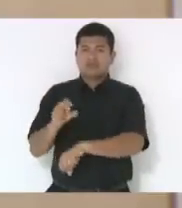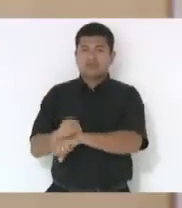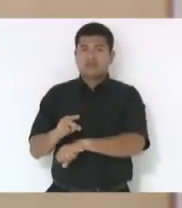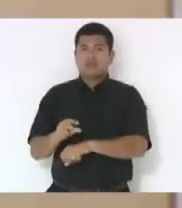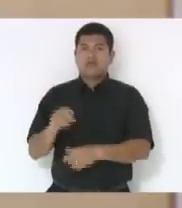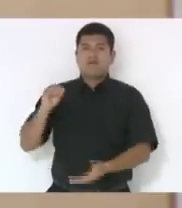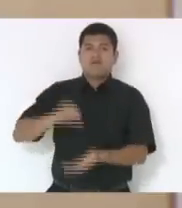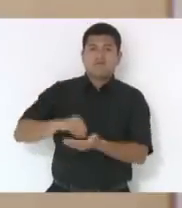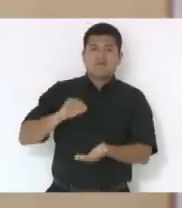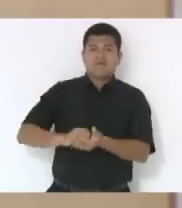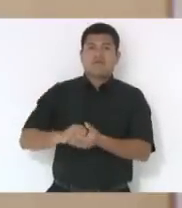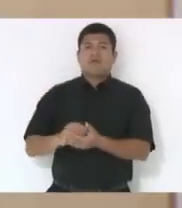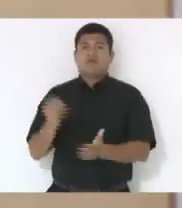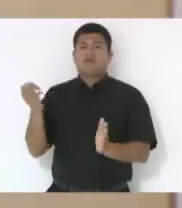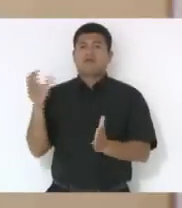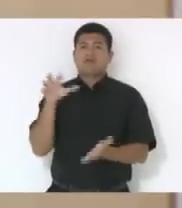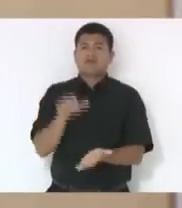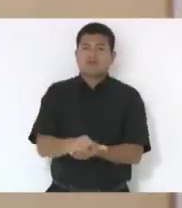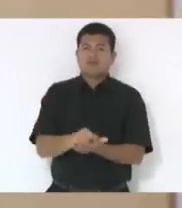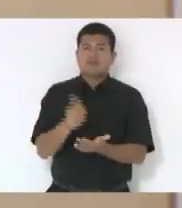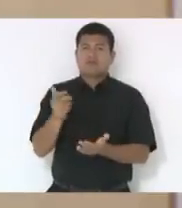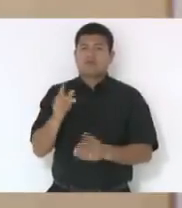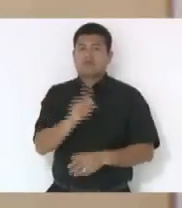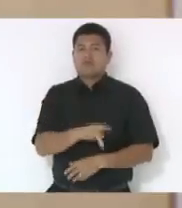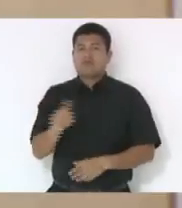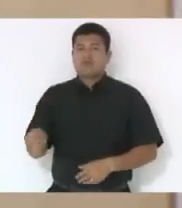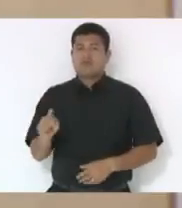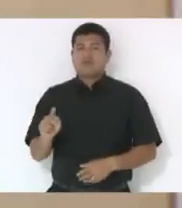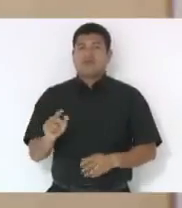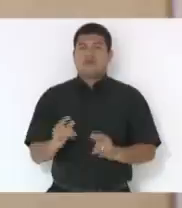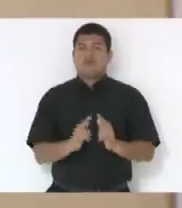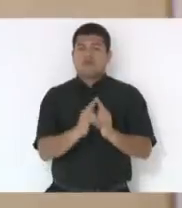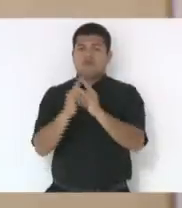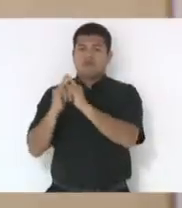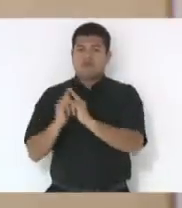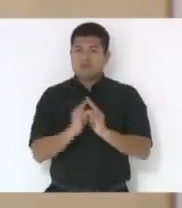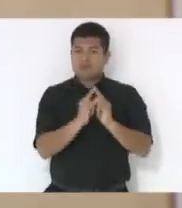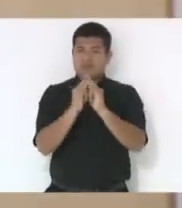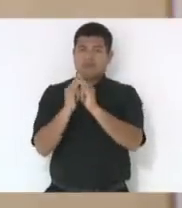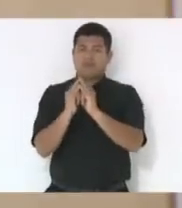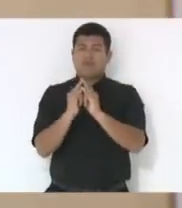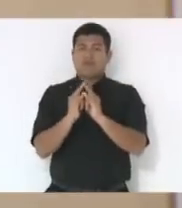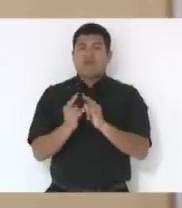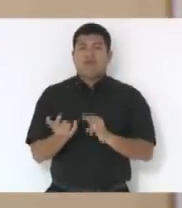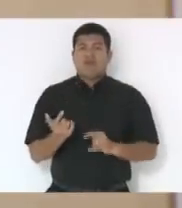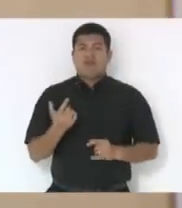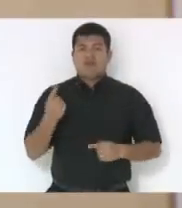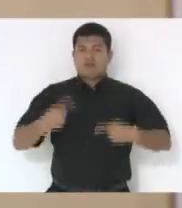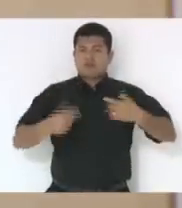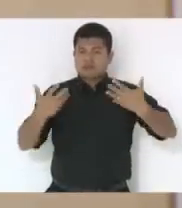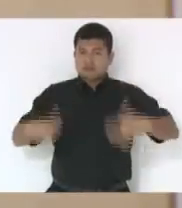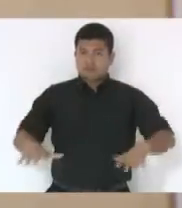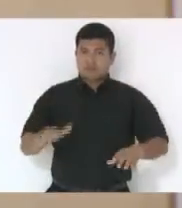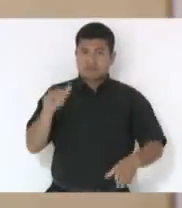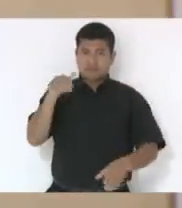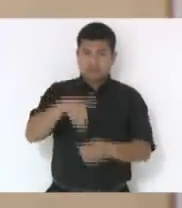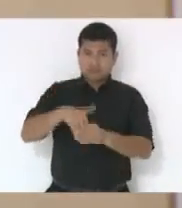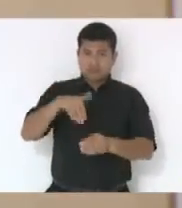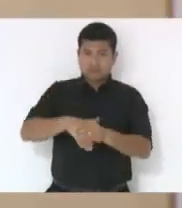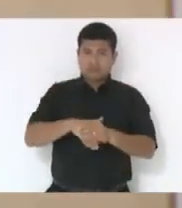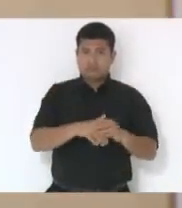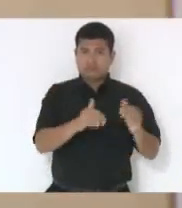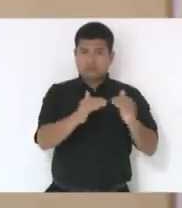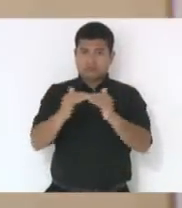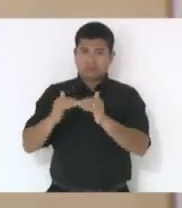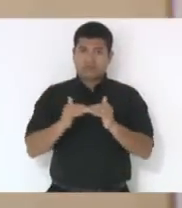professor na Fundação Catarinense da Educação Especial. Em discussão, não haver no quinquedo discutir. Em votação, quem estiver